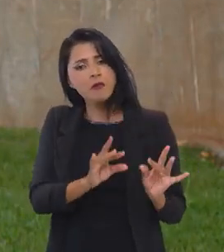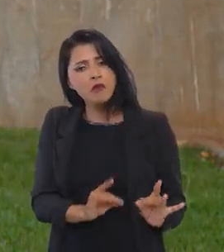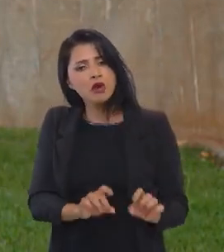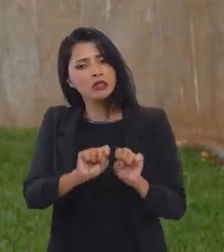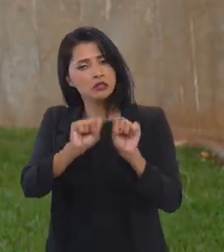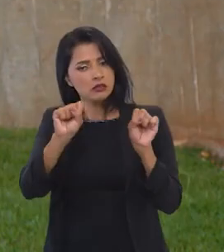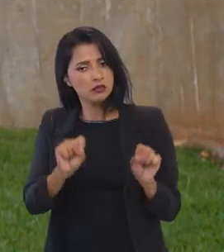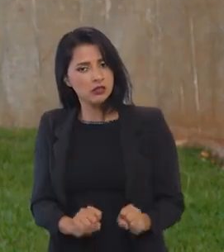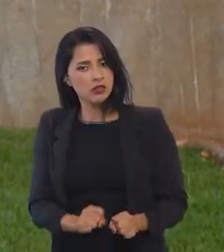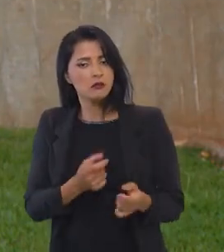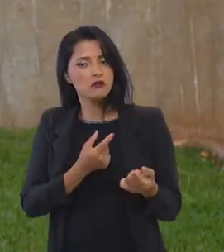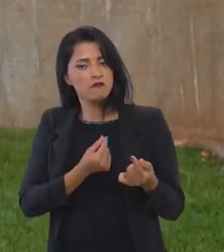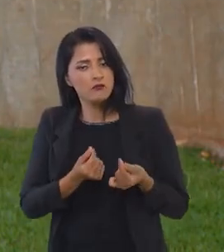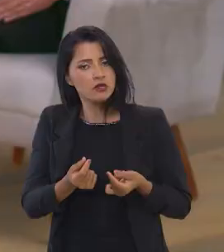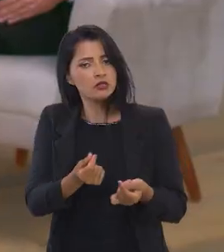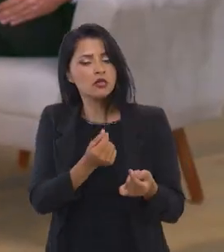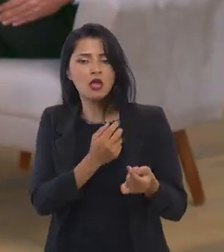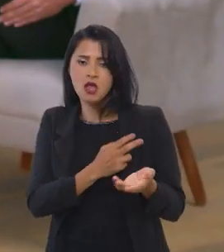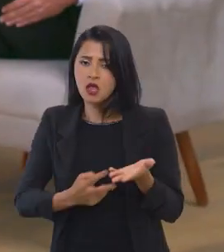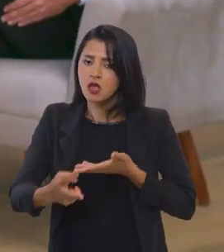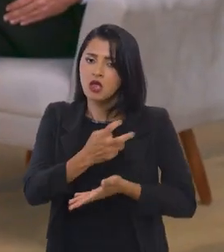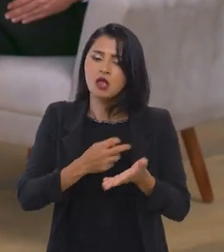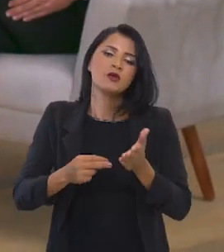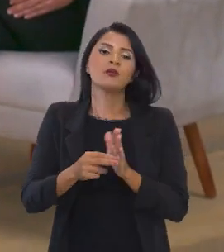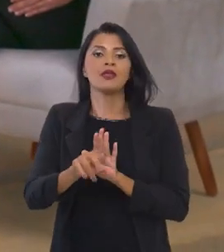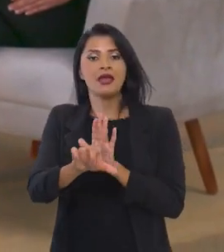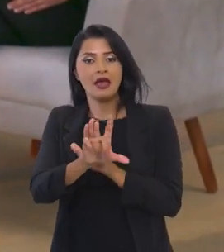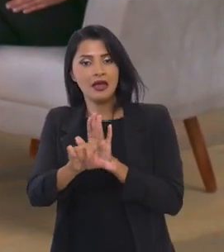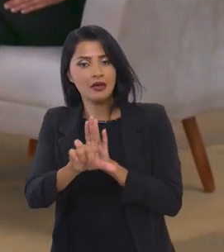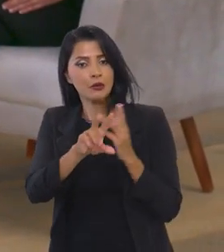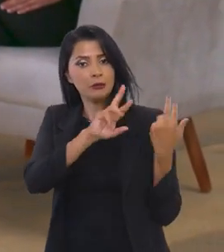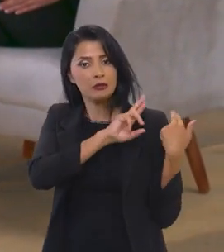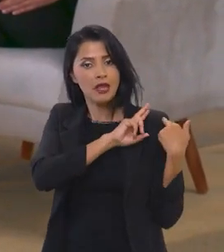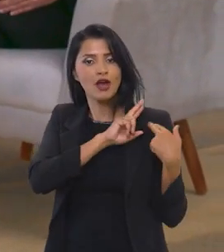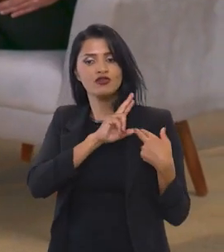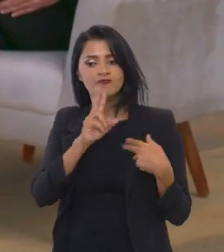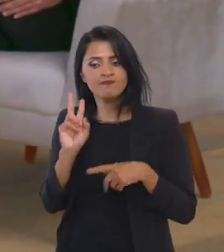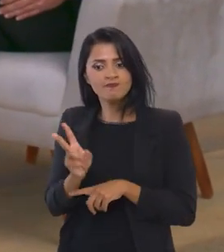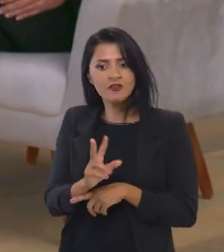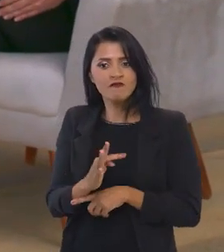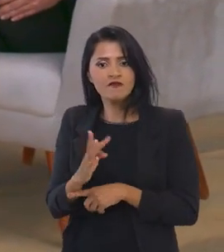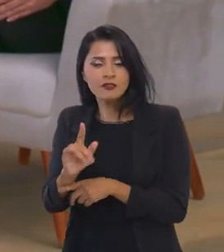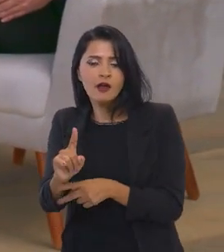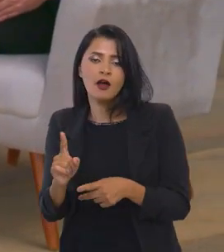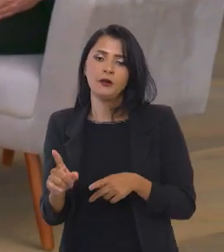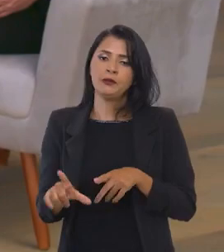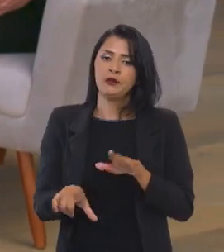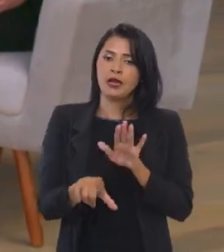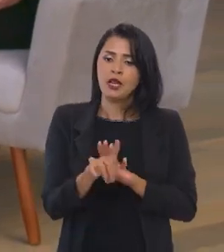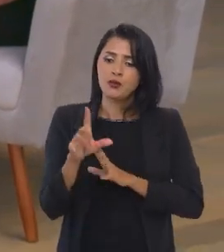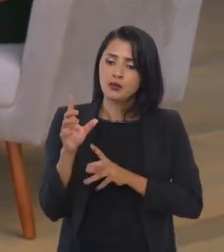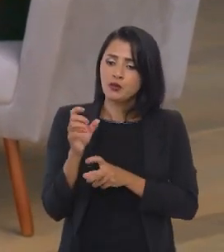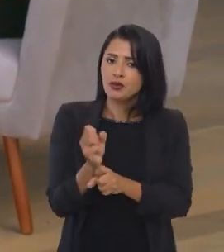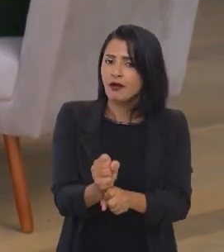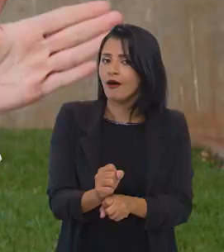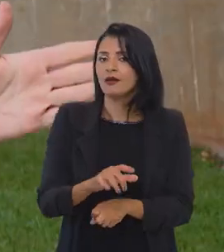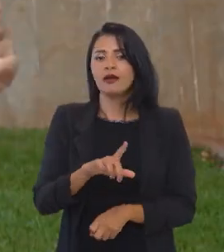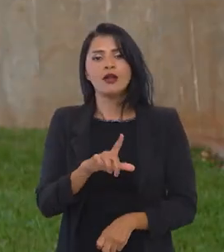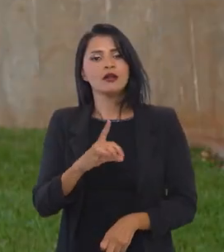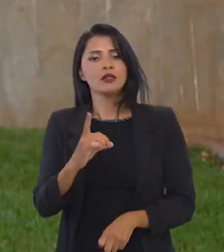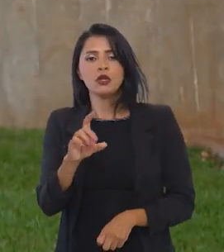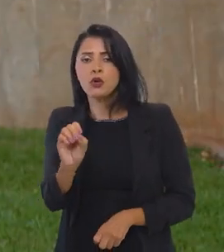detalhadas do sistema financeiro e do sistema tributário. Lei de responsabilidade fiscal. Lei de responsabilidade fiscal, as leis orçamentárias,